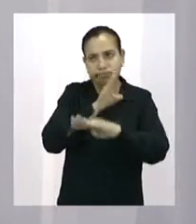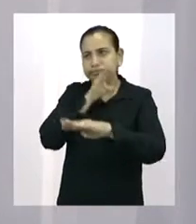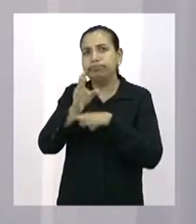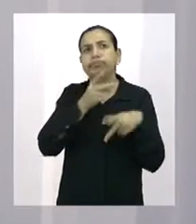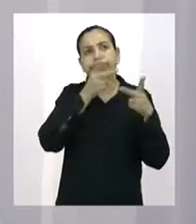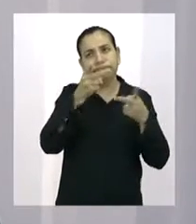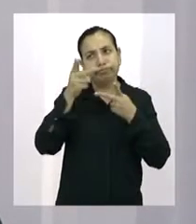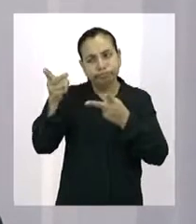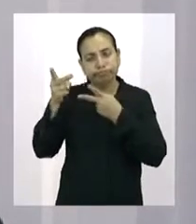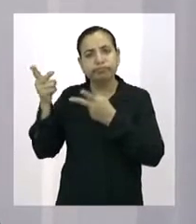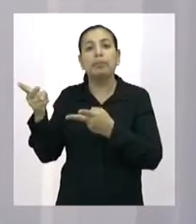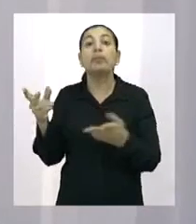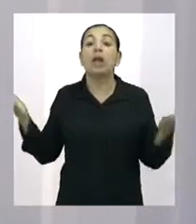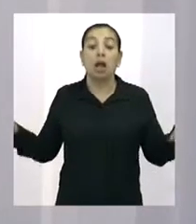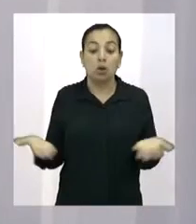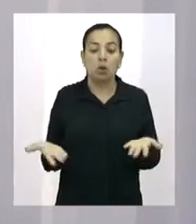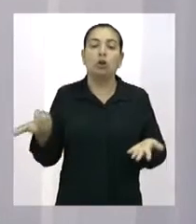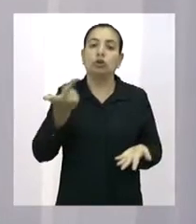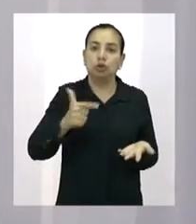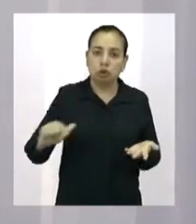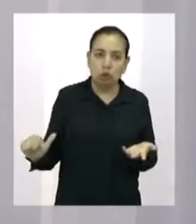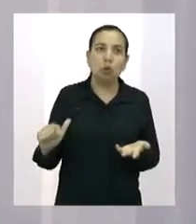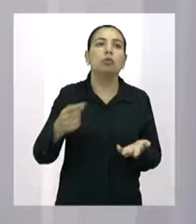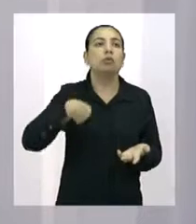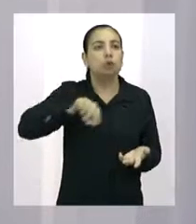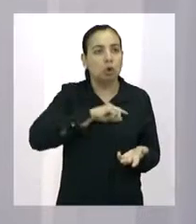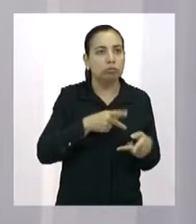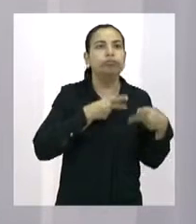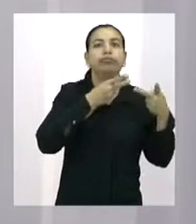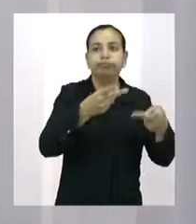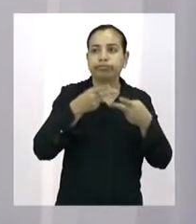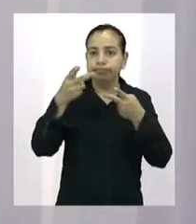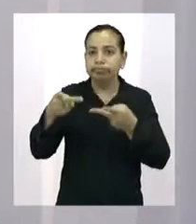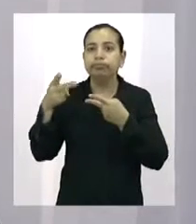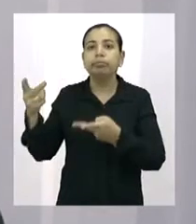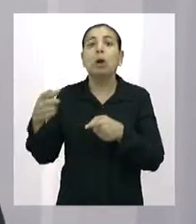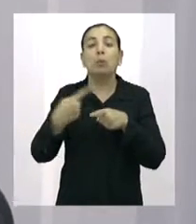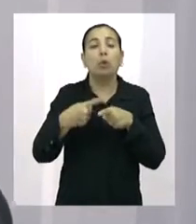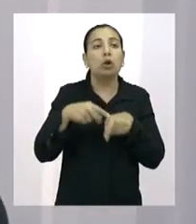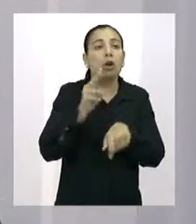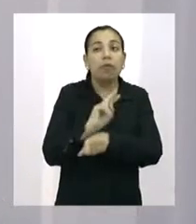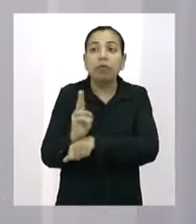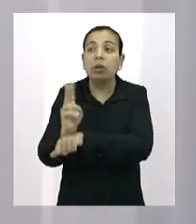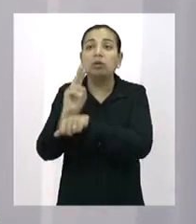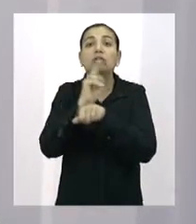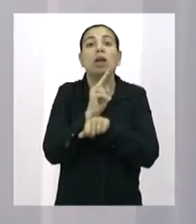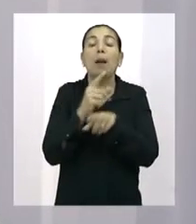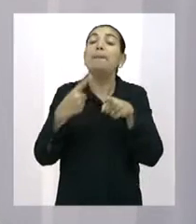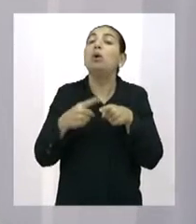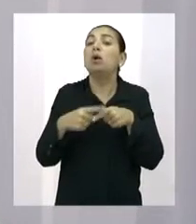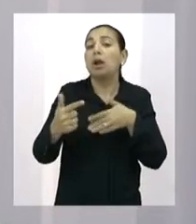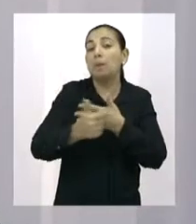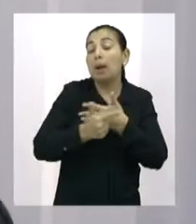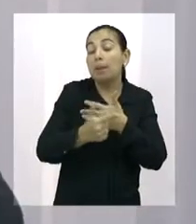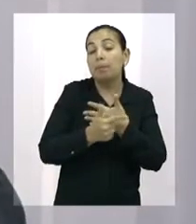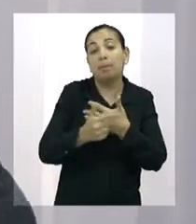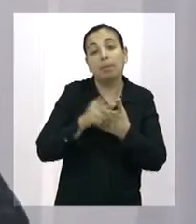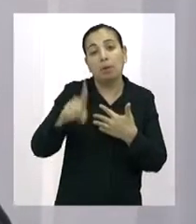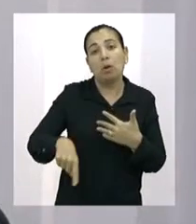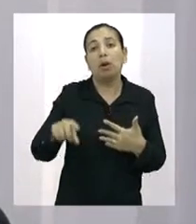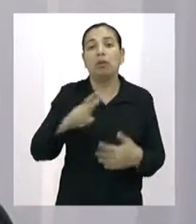essas visitas, exatamente para fiscalizar. Esse é o papel do vereador. Legislar, fazer leis para melhorar a vida do povo.